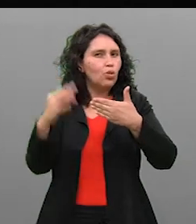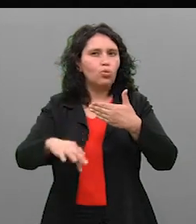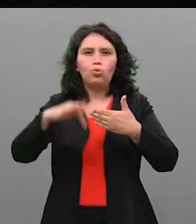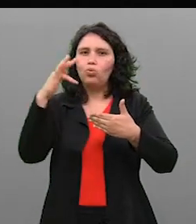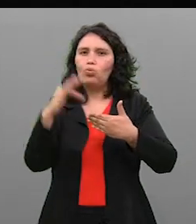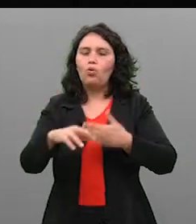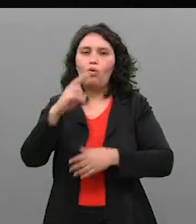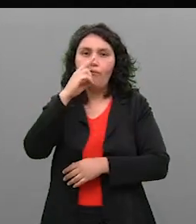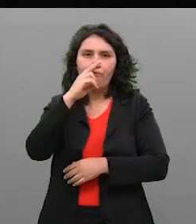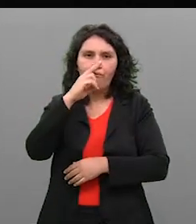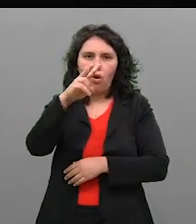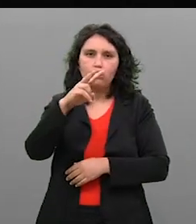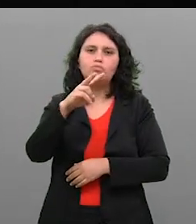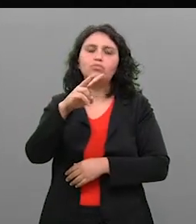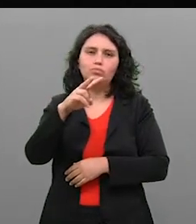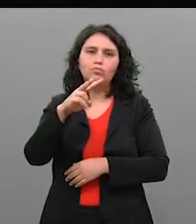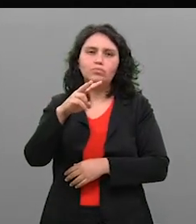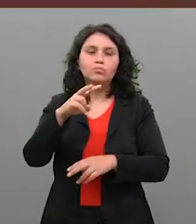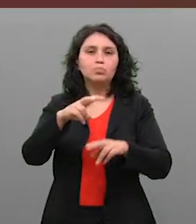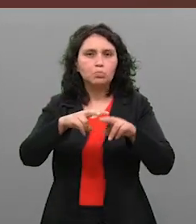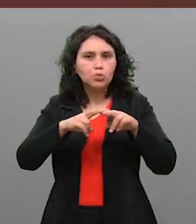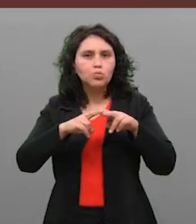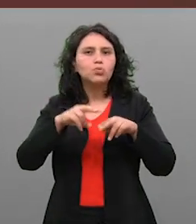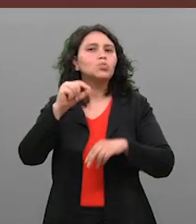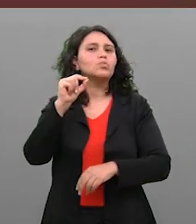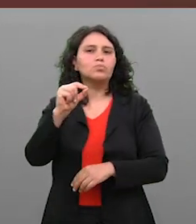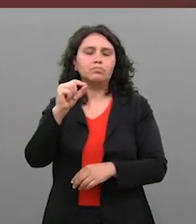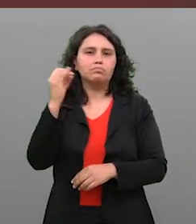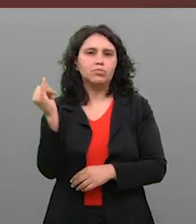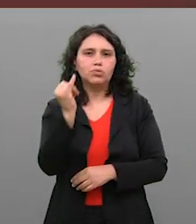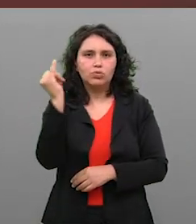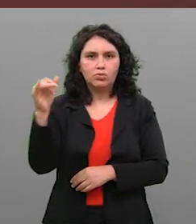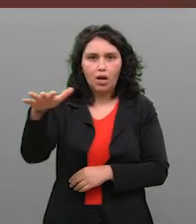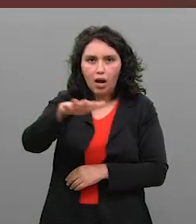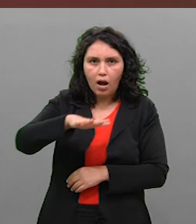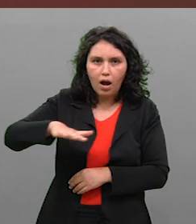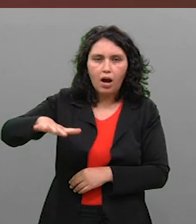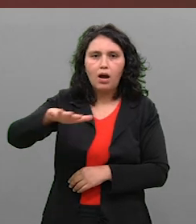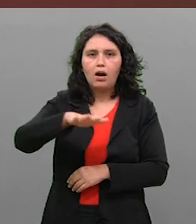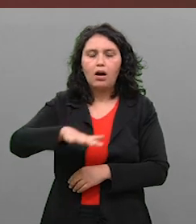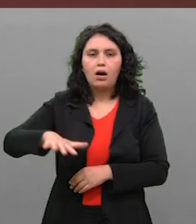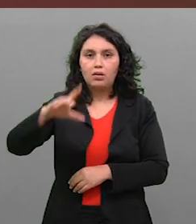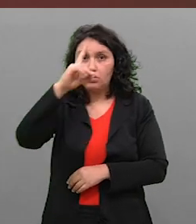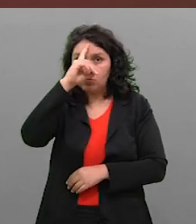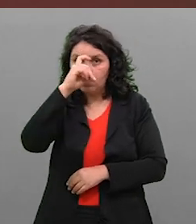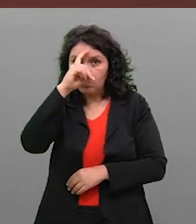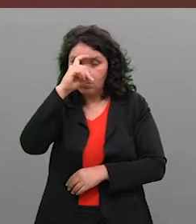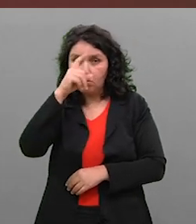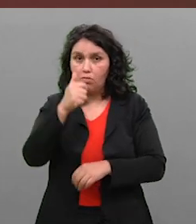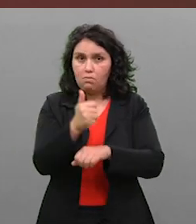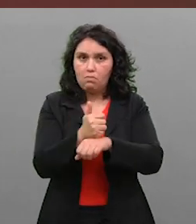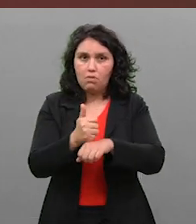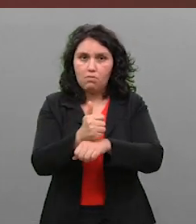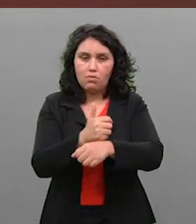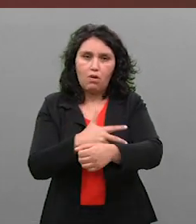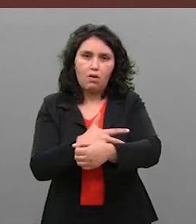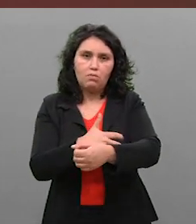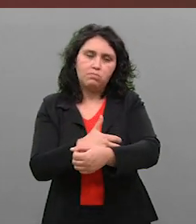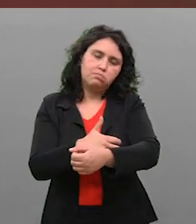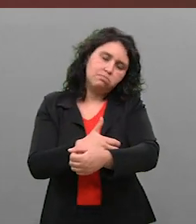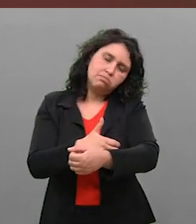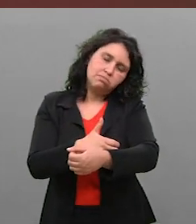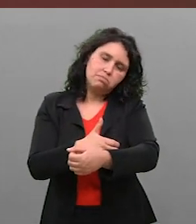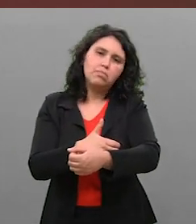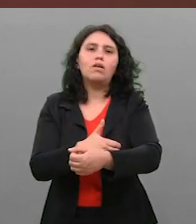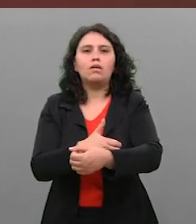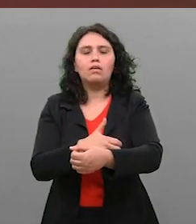Então, por isso, ele deve ser realizado em ambiente hospitalar, com sedação, feita por um anestesista, e depois